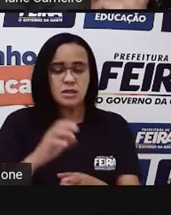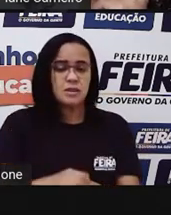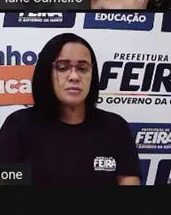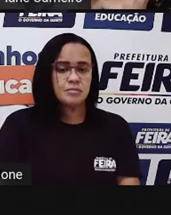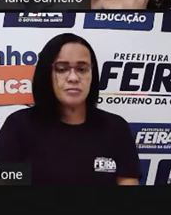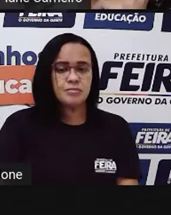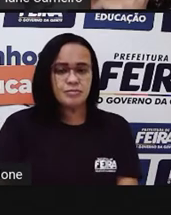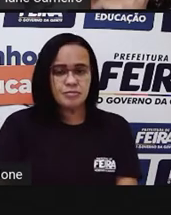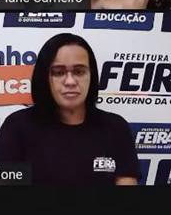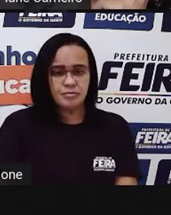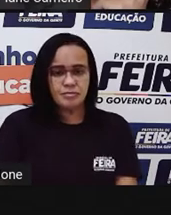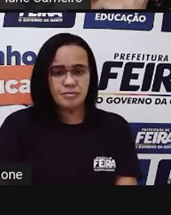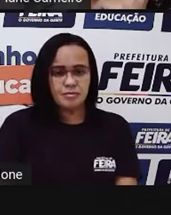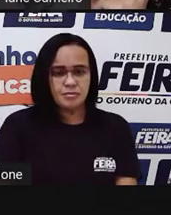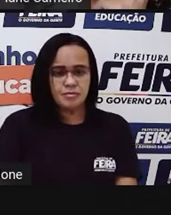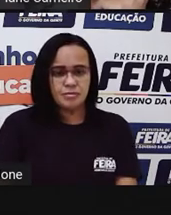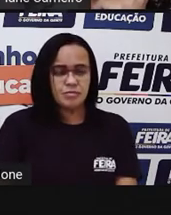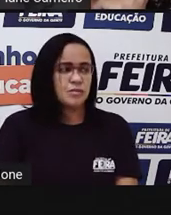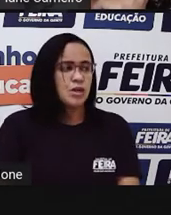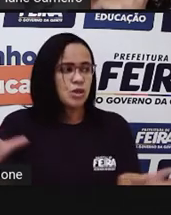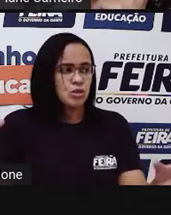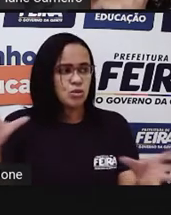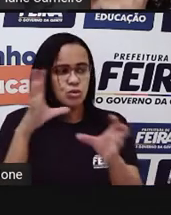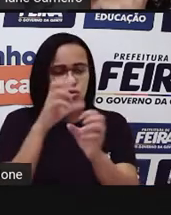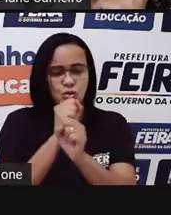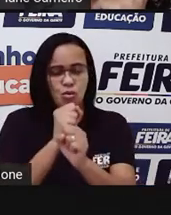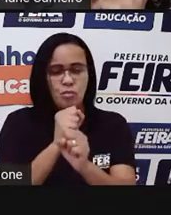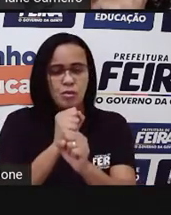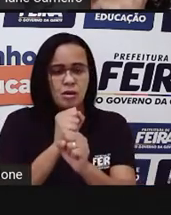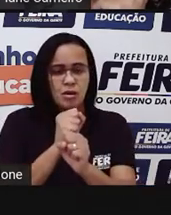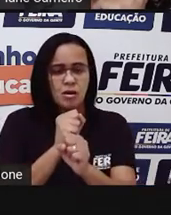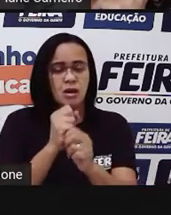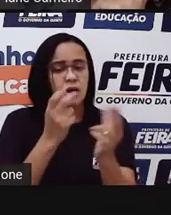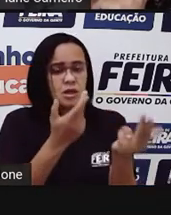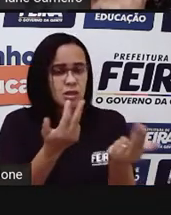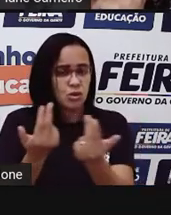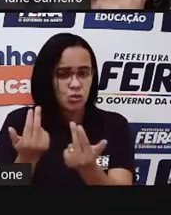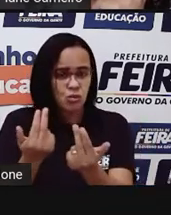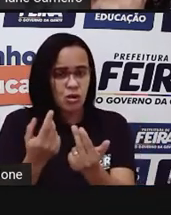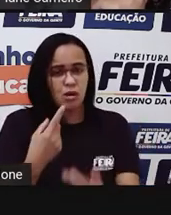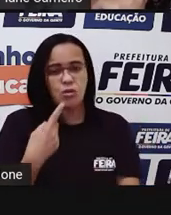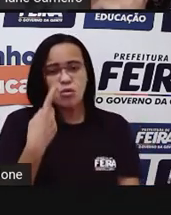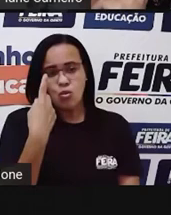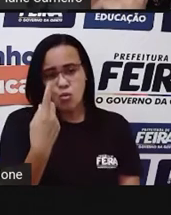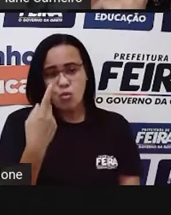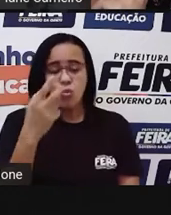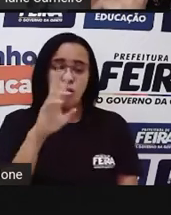50 mais 50 é igual a 1 real.